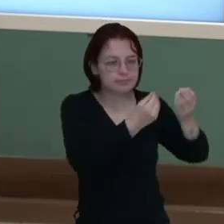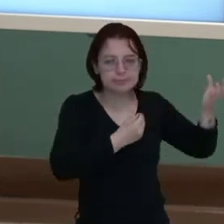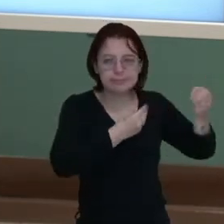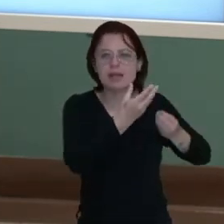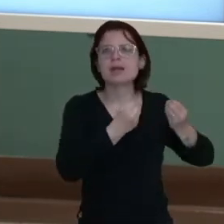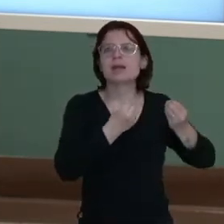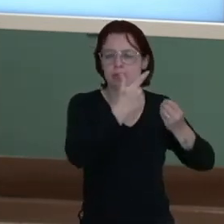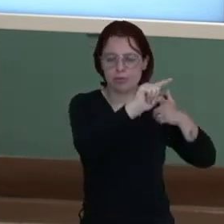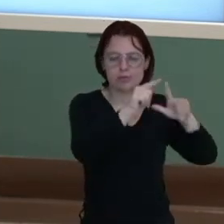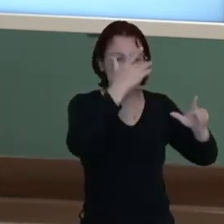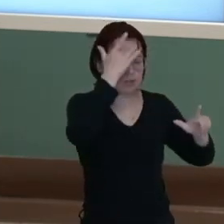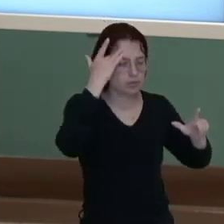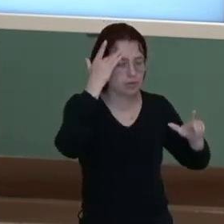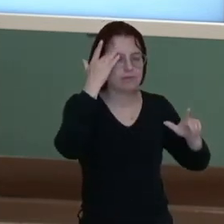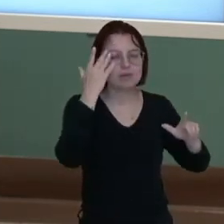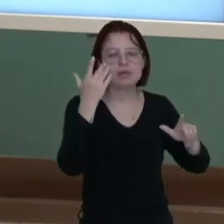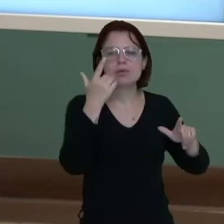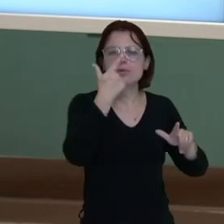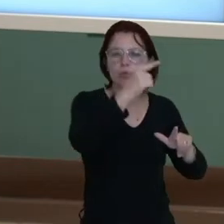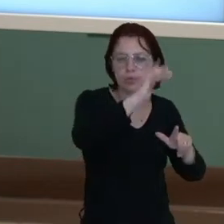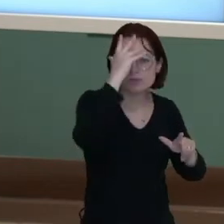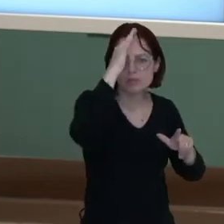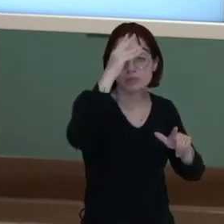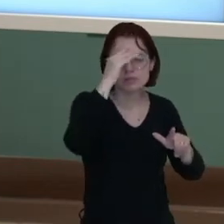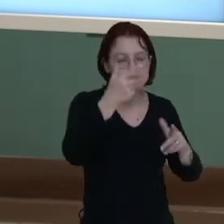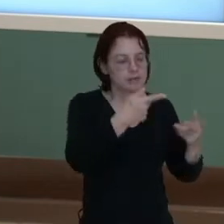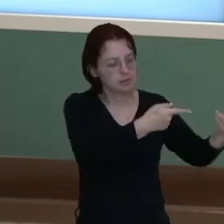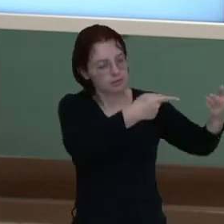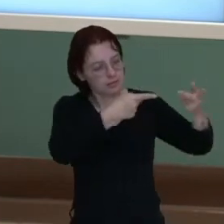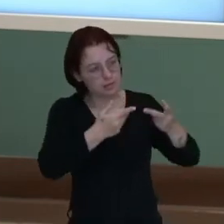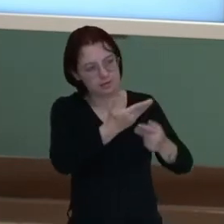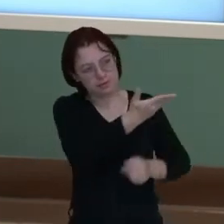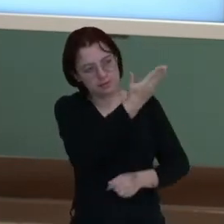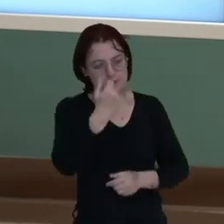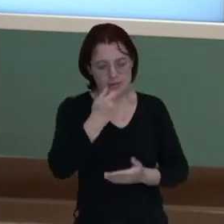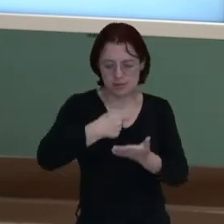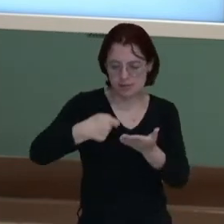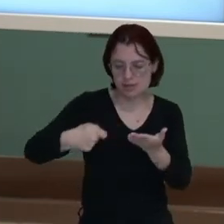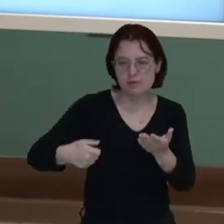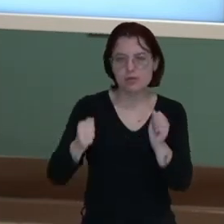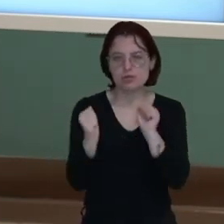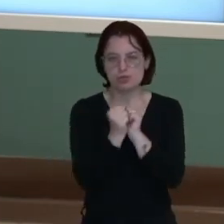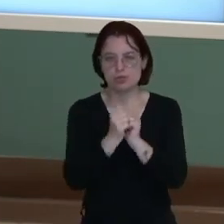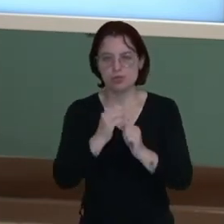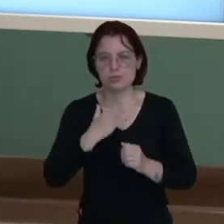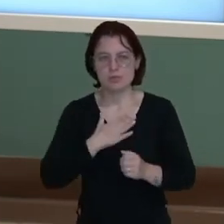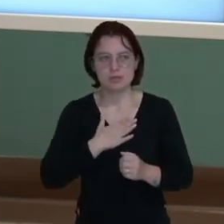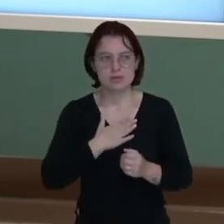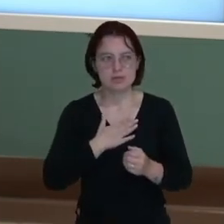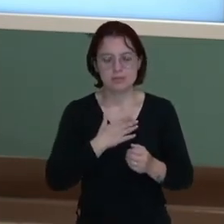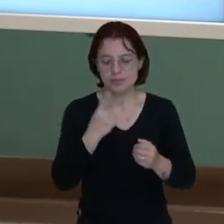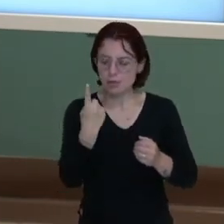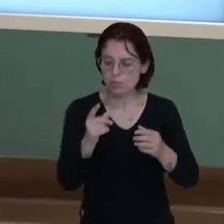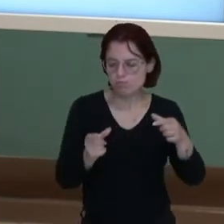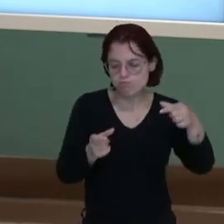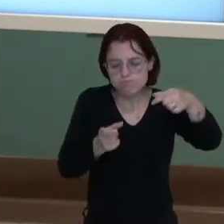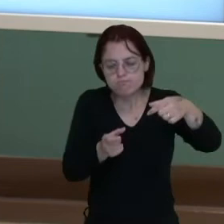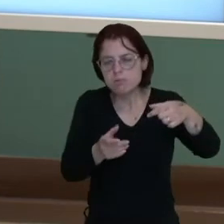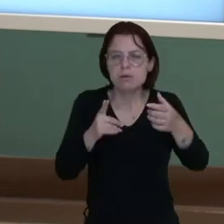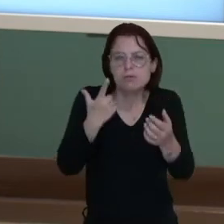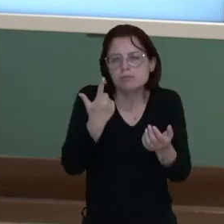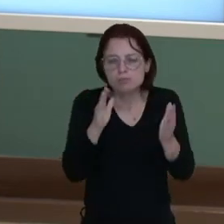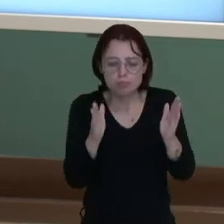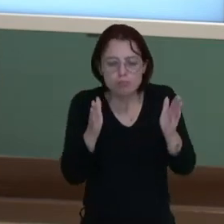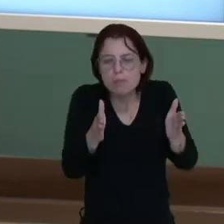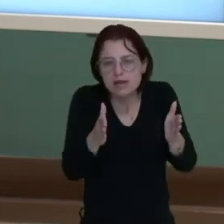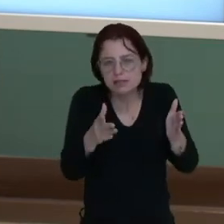cientistas, outros filósofos, são convidados a escrever uma parte, né, dessa